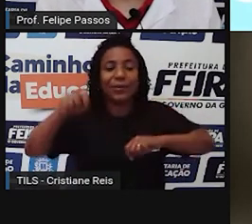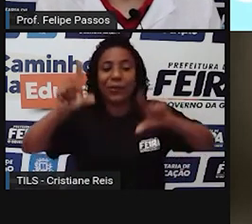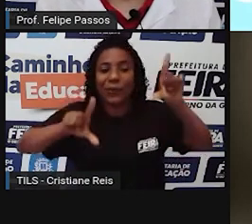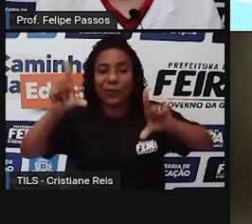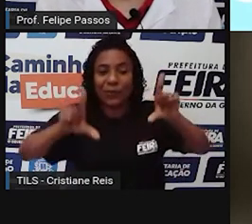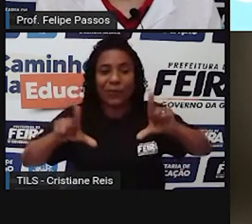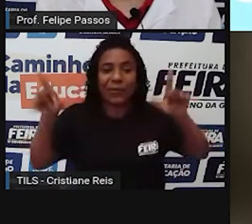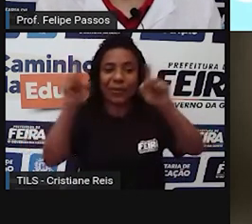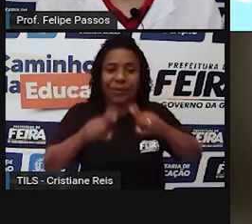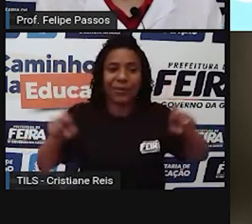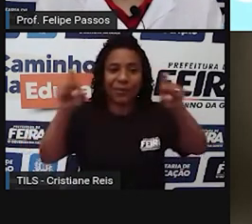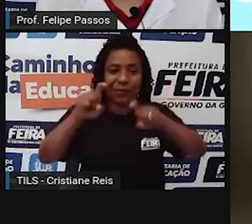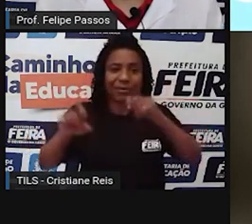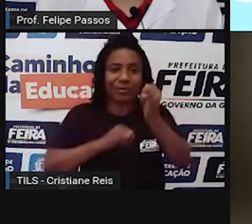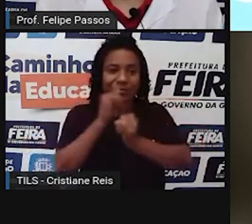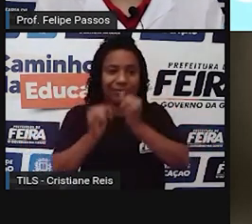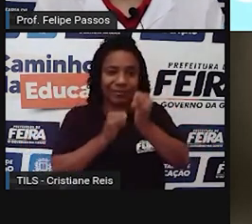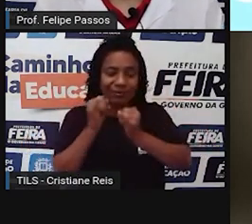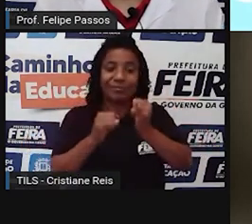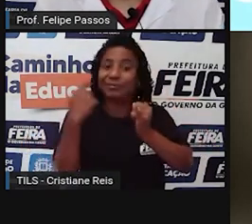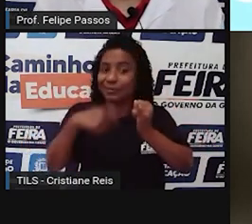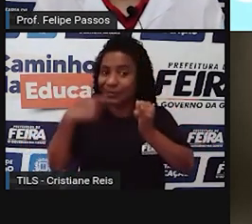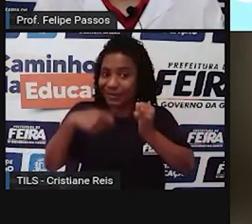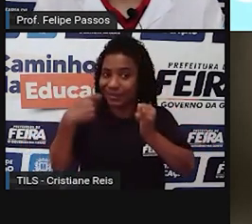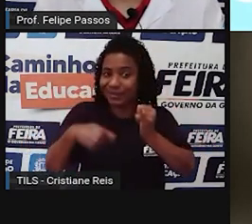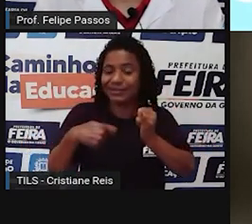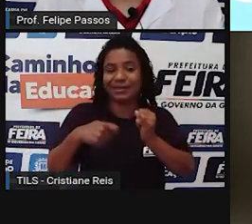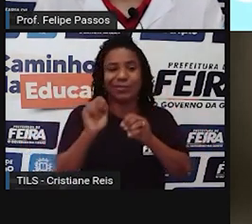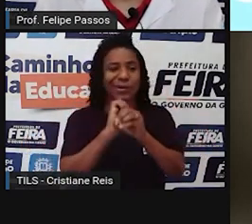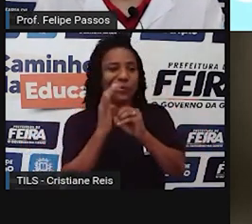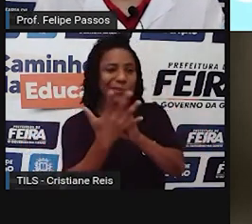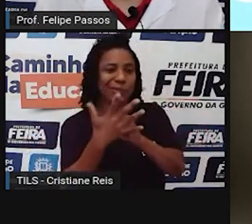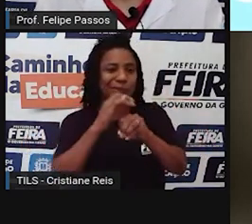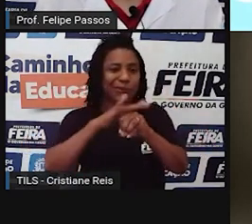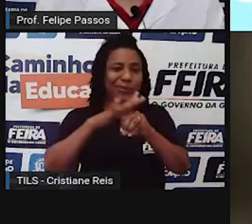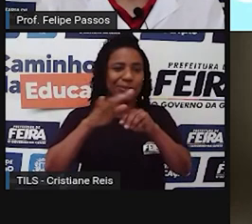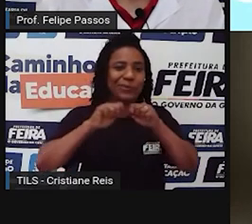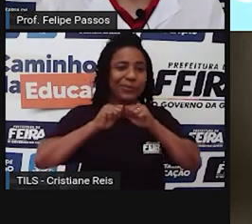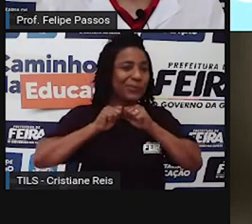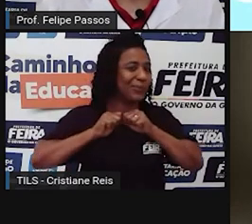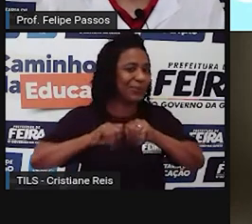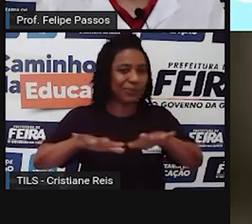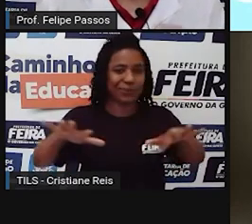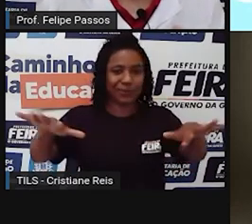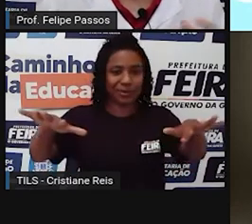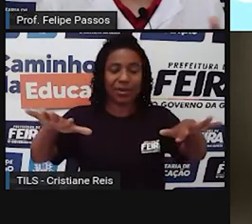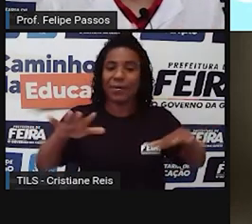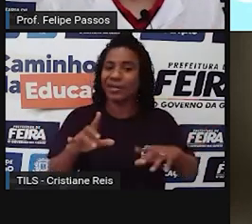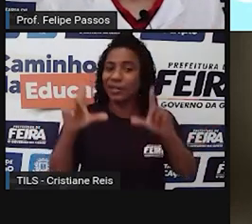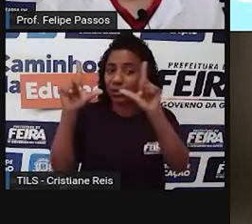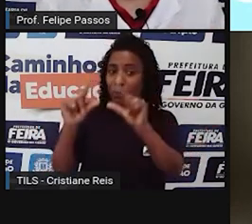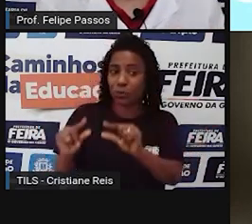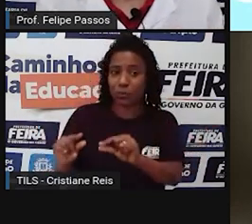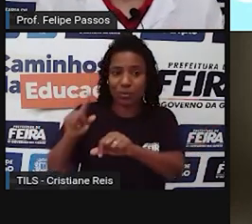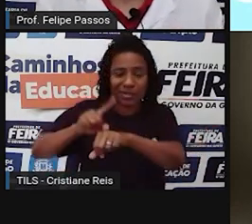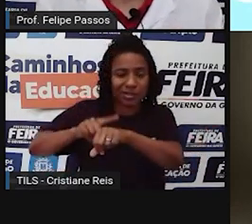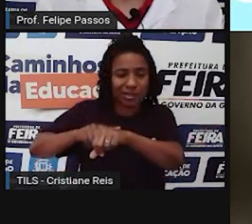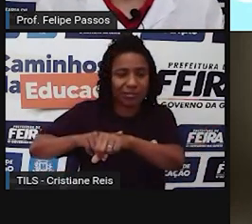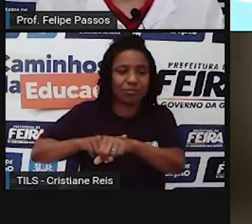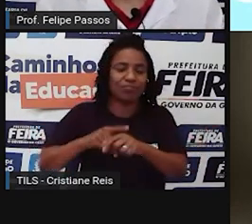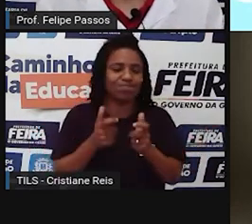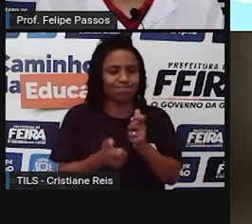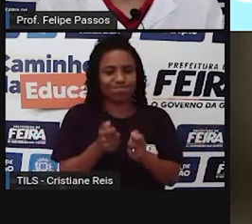pelo computador, né? É uma questão que a pandemia impôs a gente. Será que a gente não poderia reduzir um pouquinho o tempo de